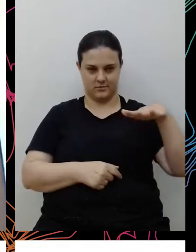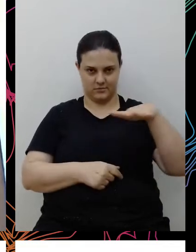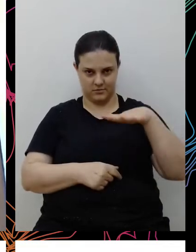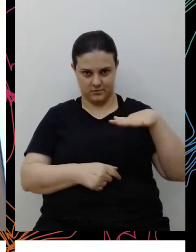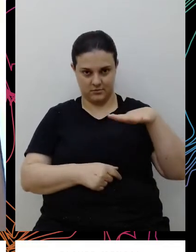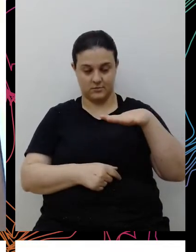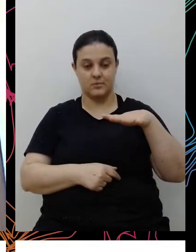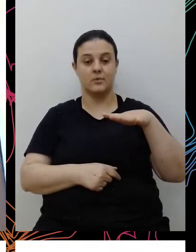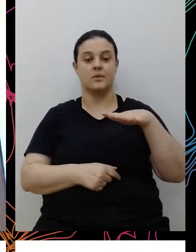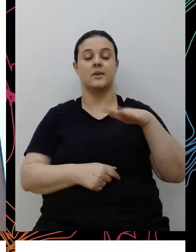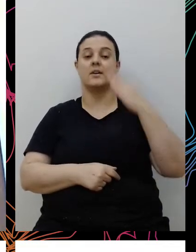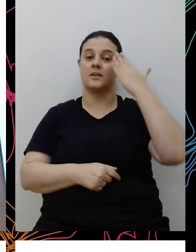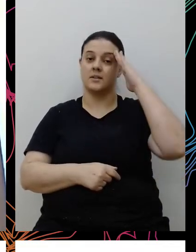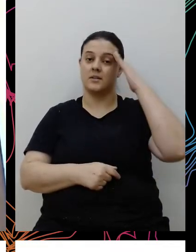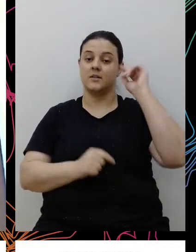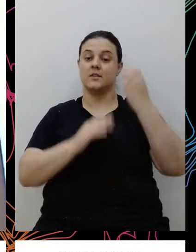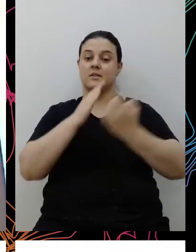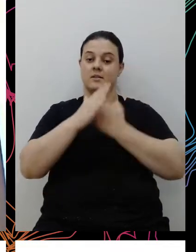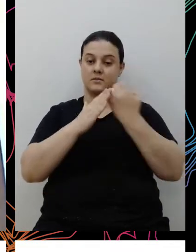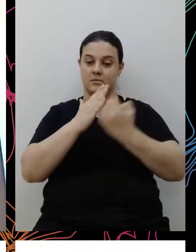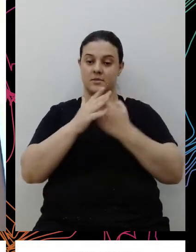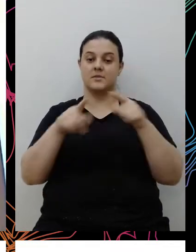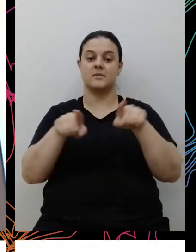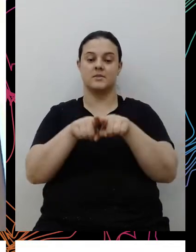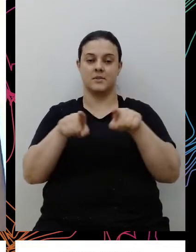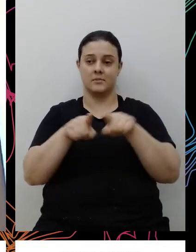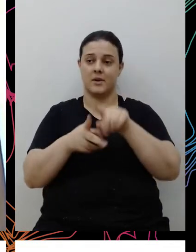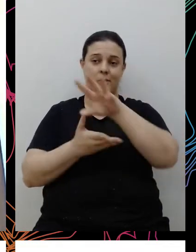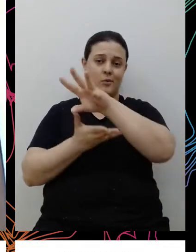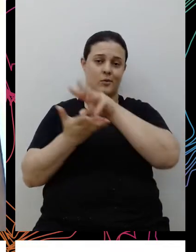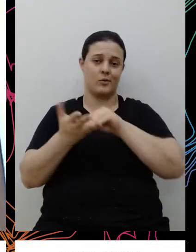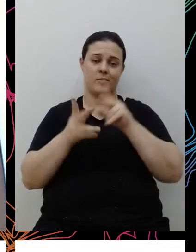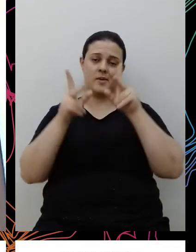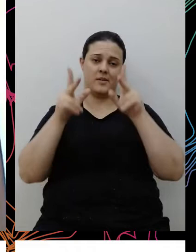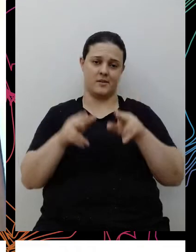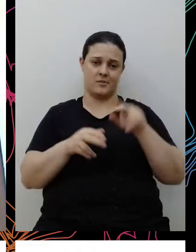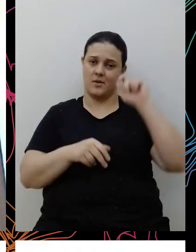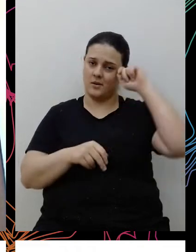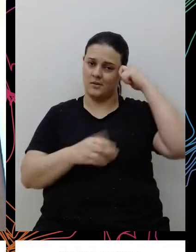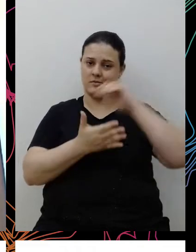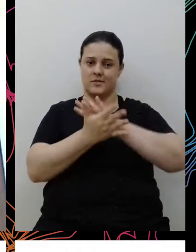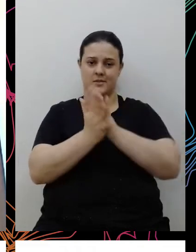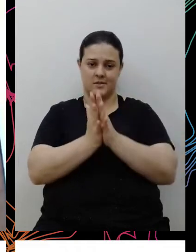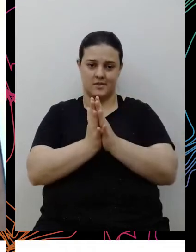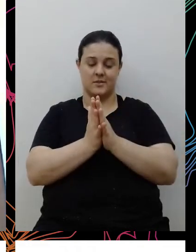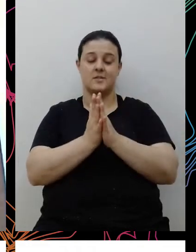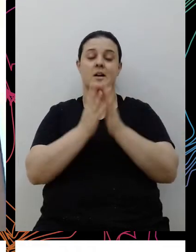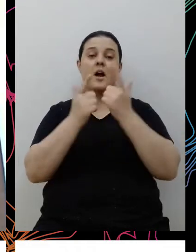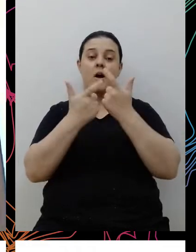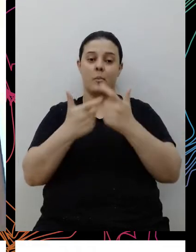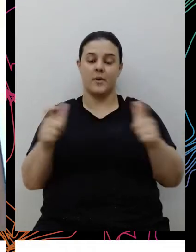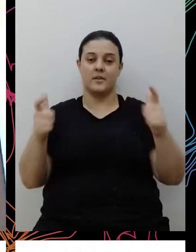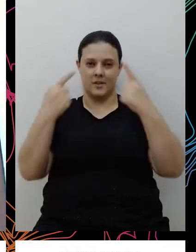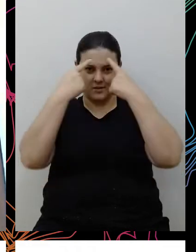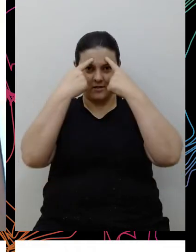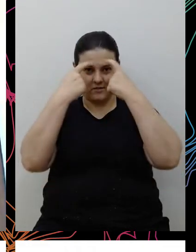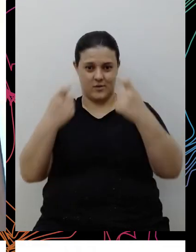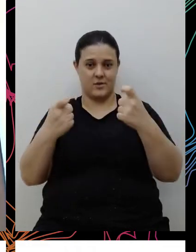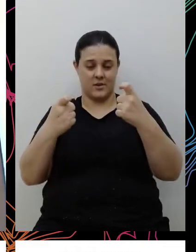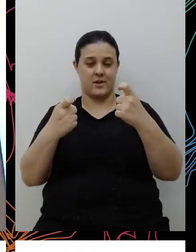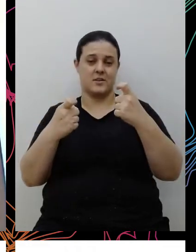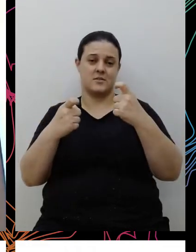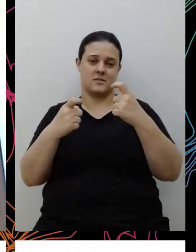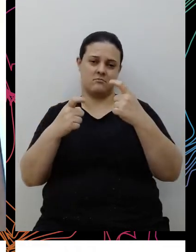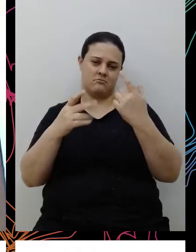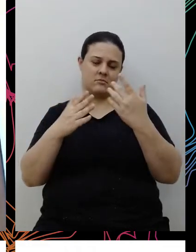a gente entende que as empresas acabam reproduzindo ações racistas, ampliando a violência e o que a gente chama aí de violência institucional,